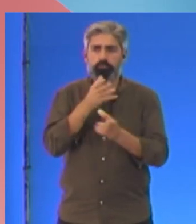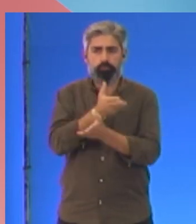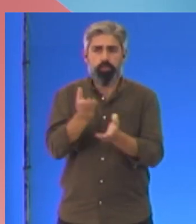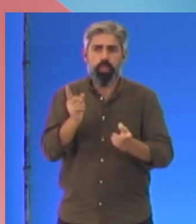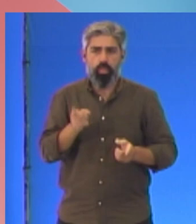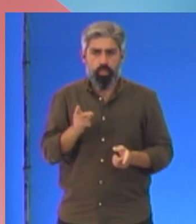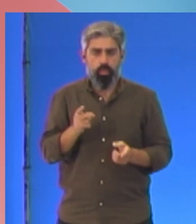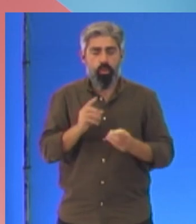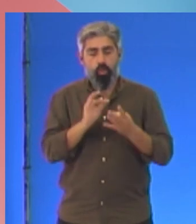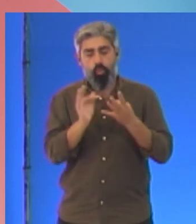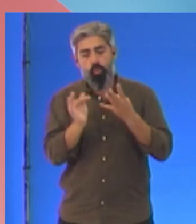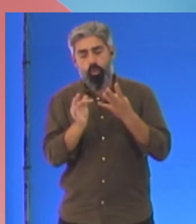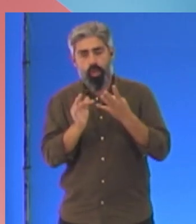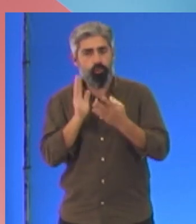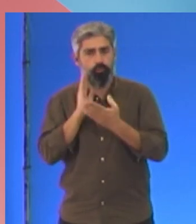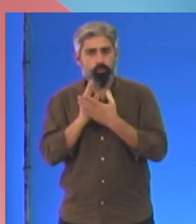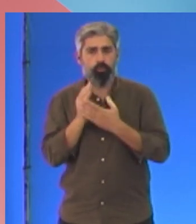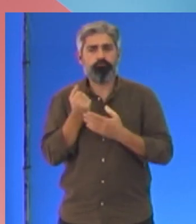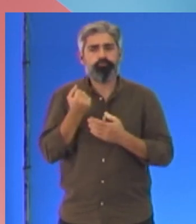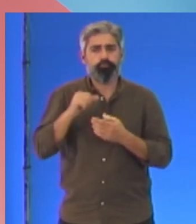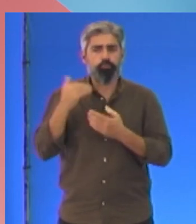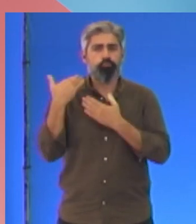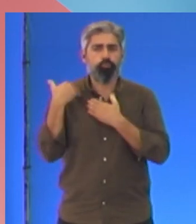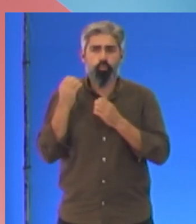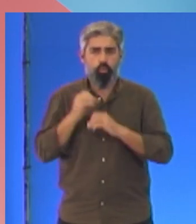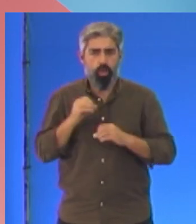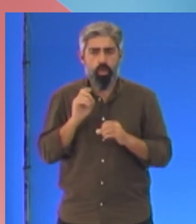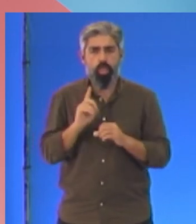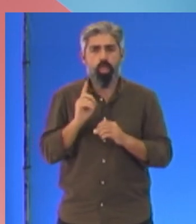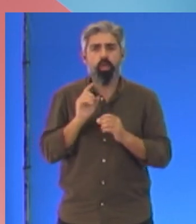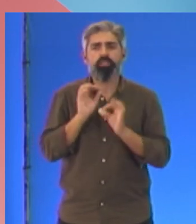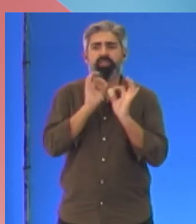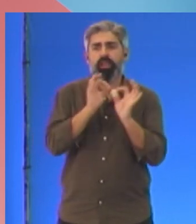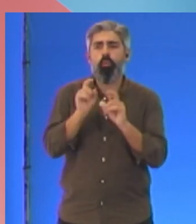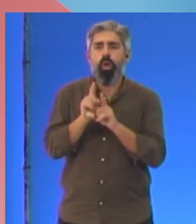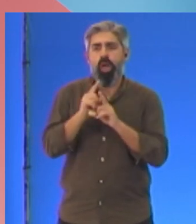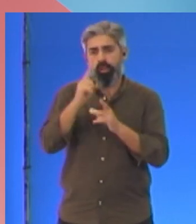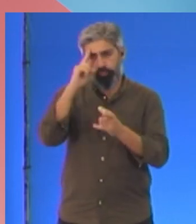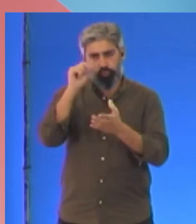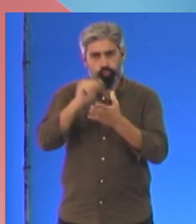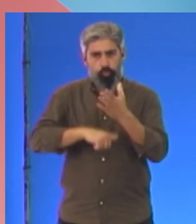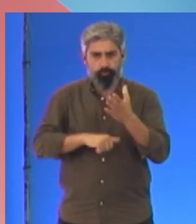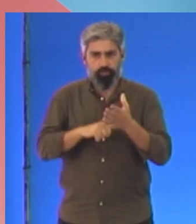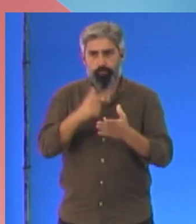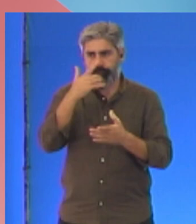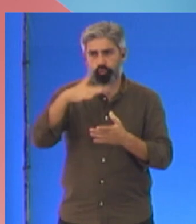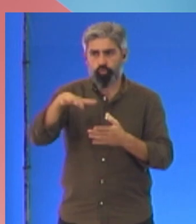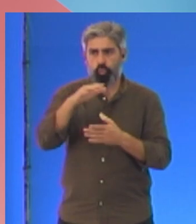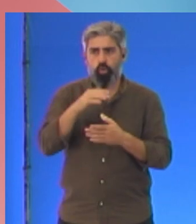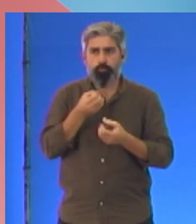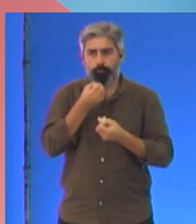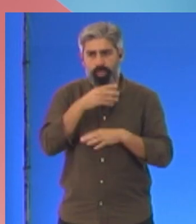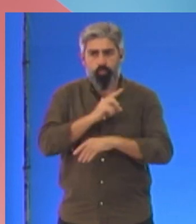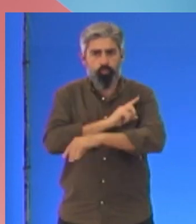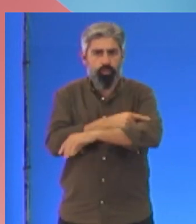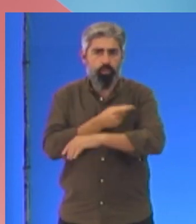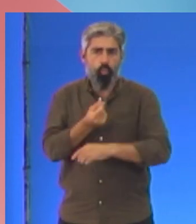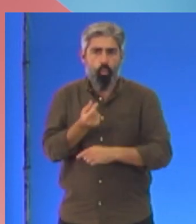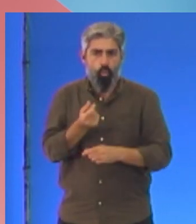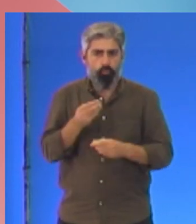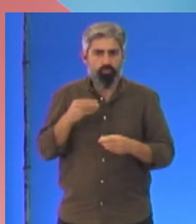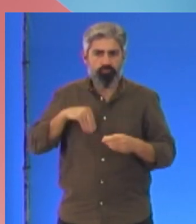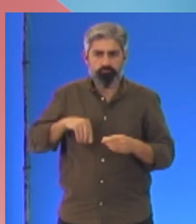irresponsabilidade. A quarta irresponsabilidade é tratar como estúpidas as pessoas que estão a serem pobrecidas. Professores,